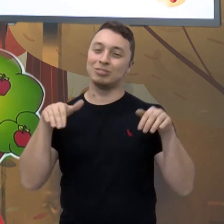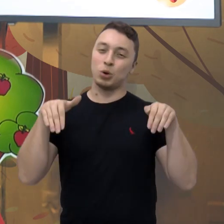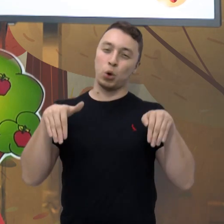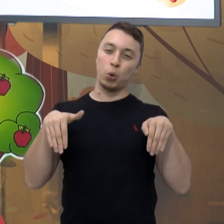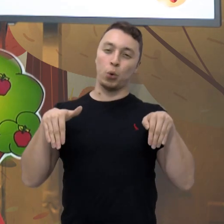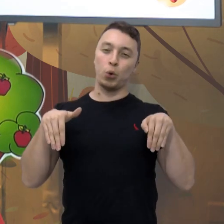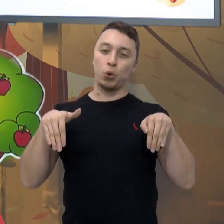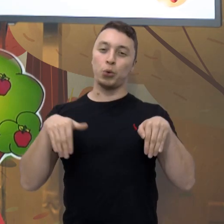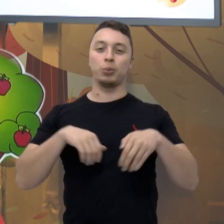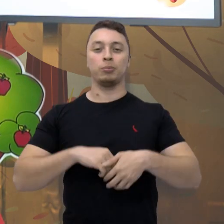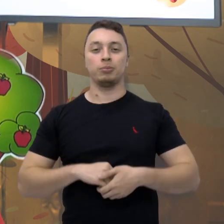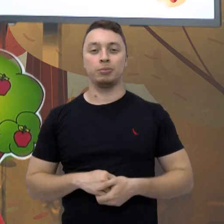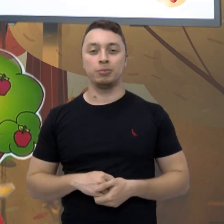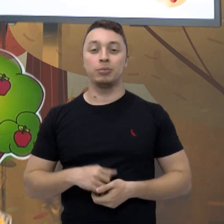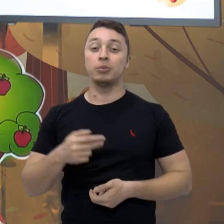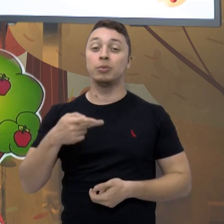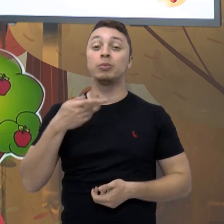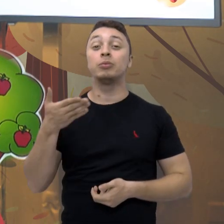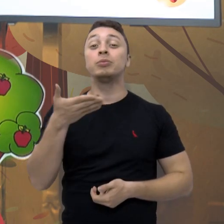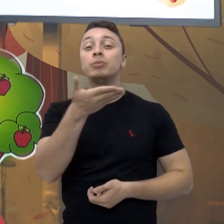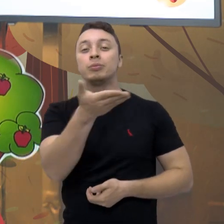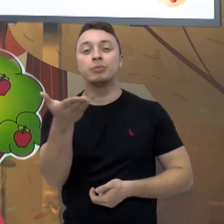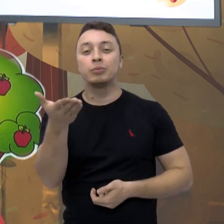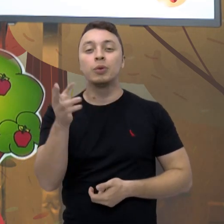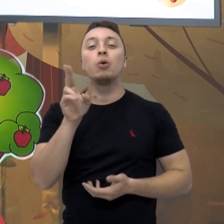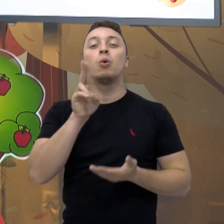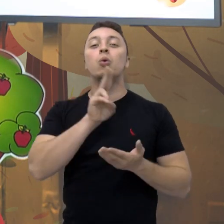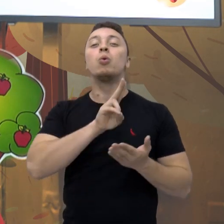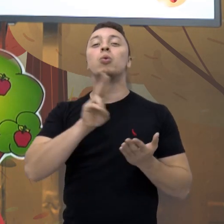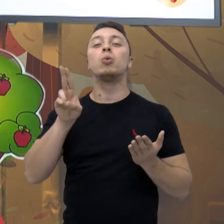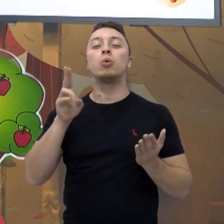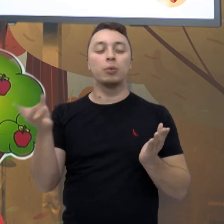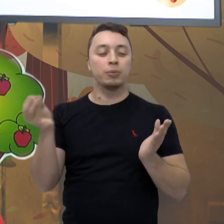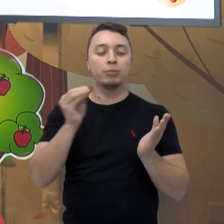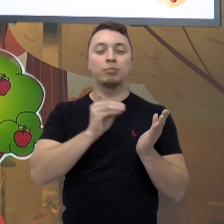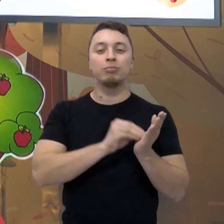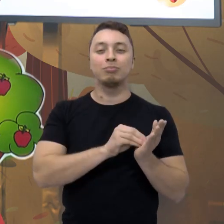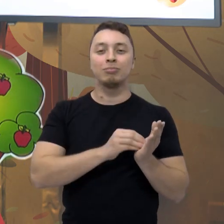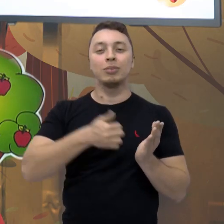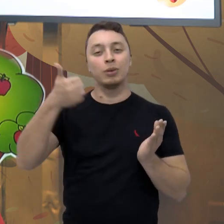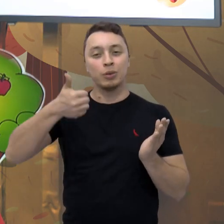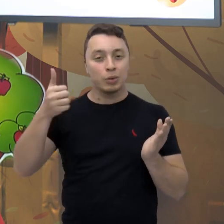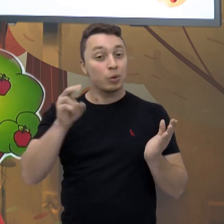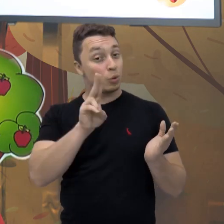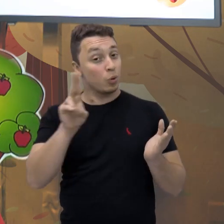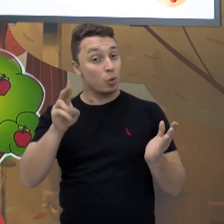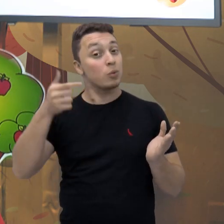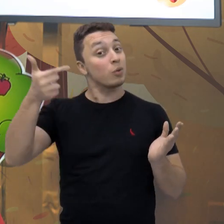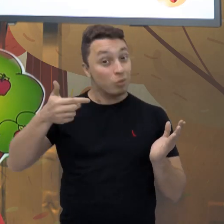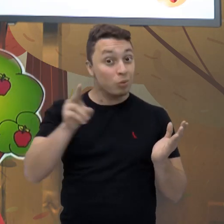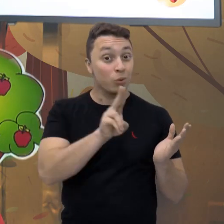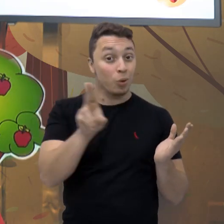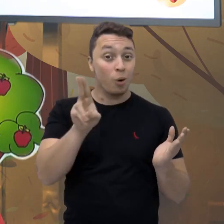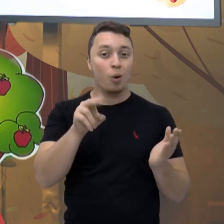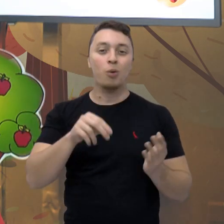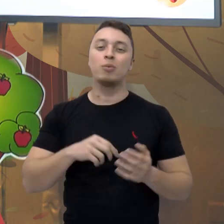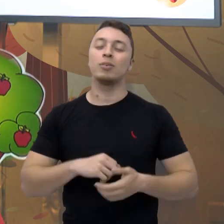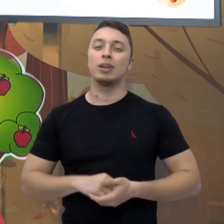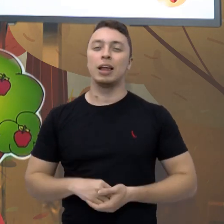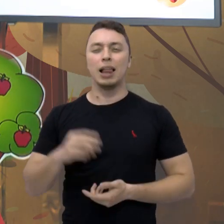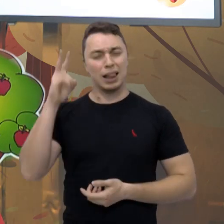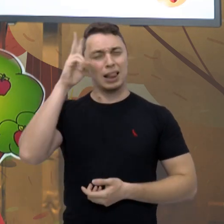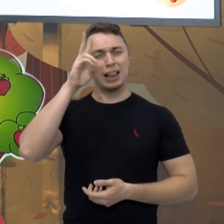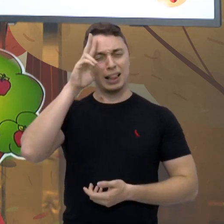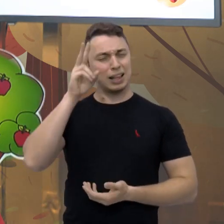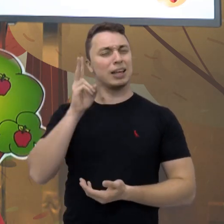Pra dizer pra você que chegou a hora de escrever o seu nome e o seu sobrenome. Eu sempre lembro pra vocês,